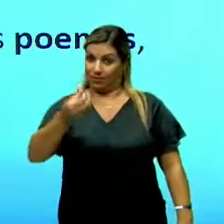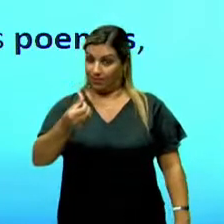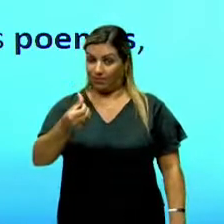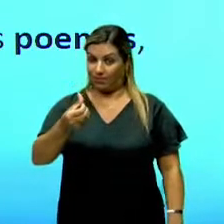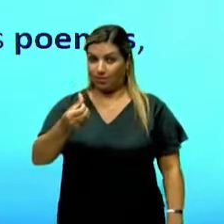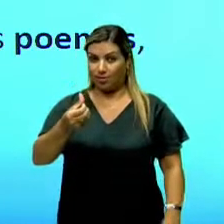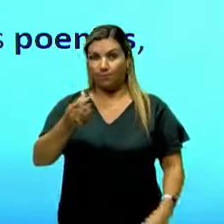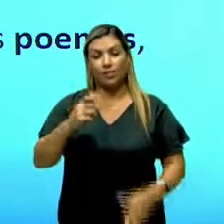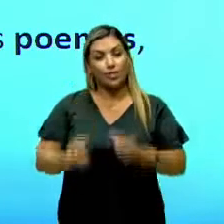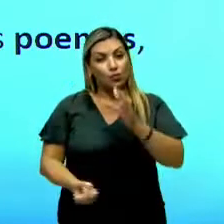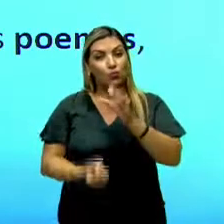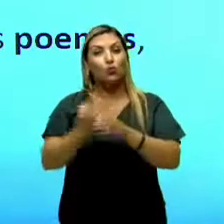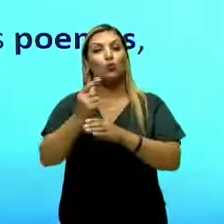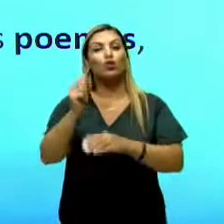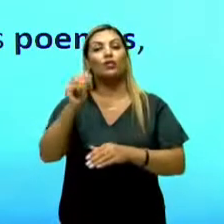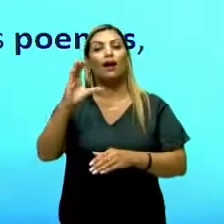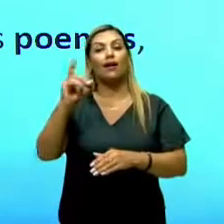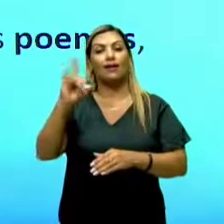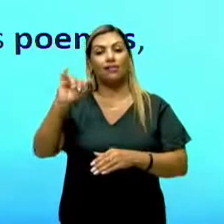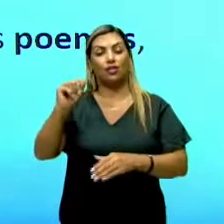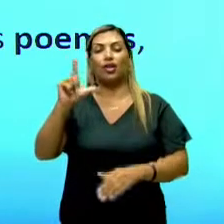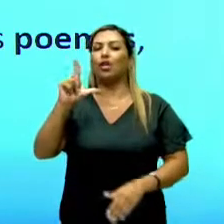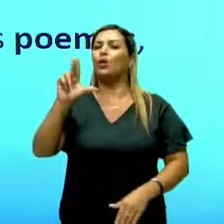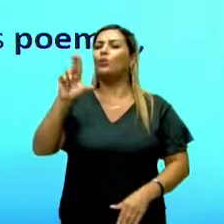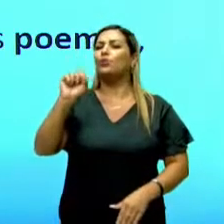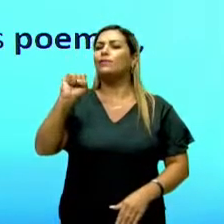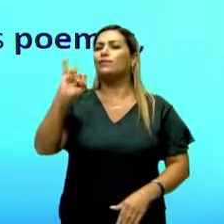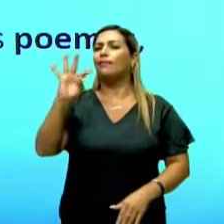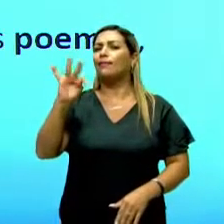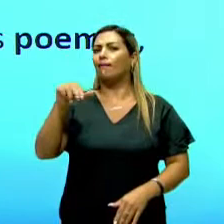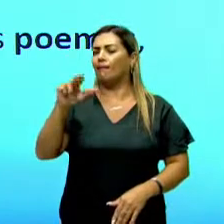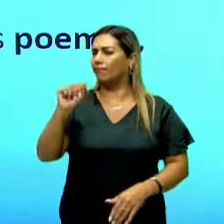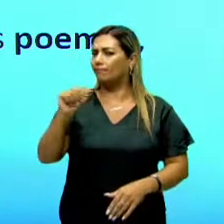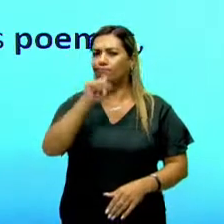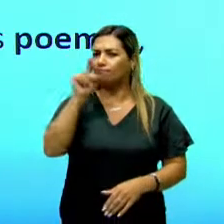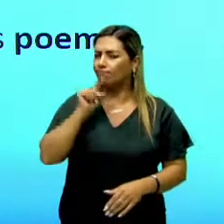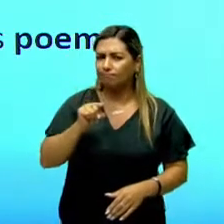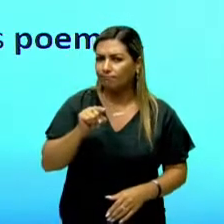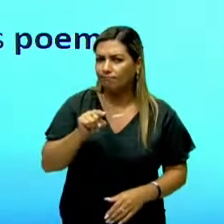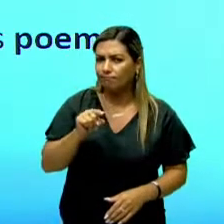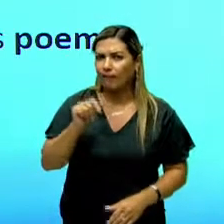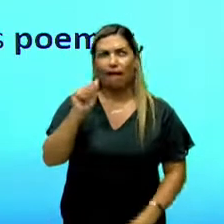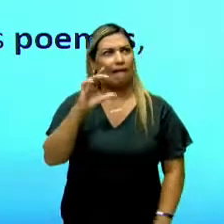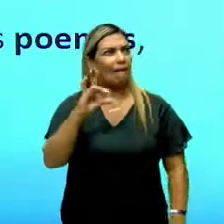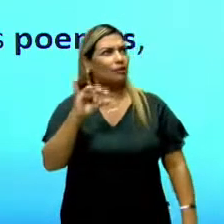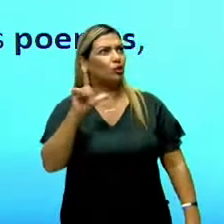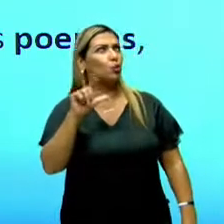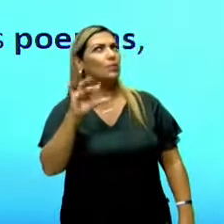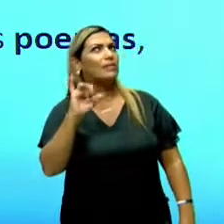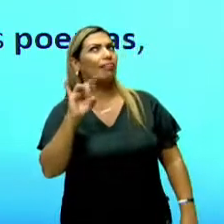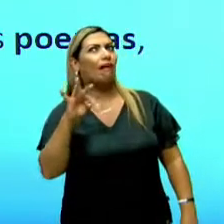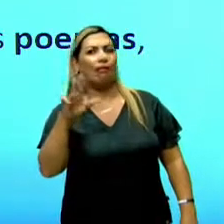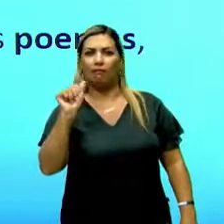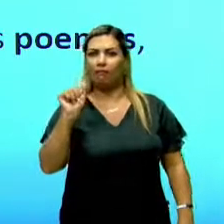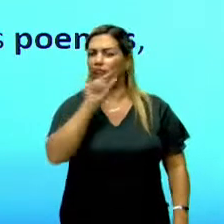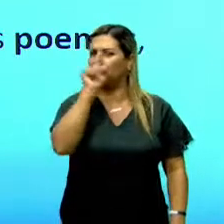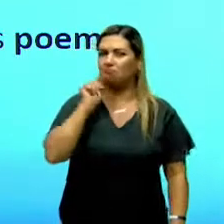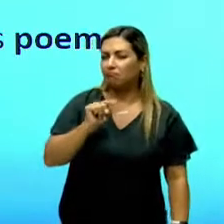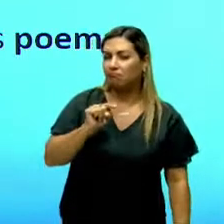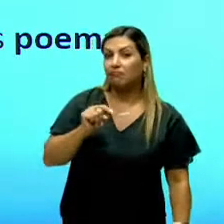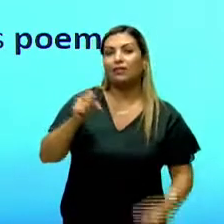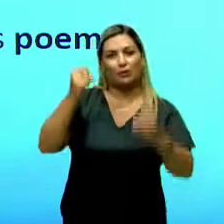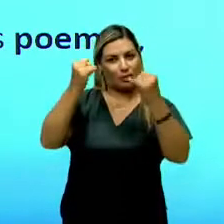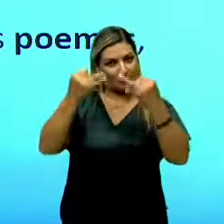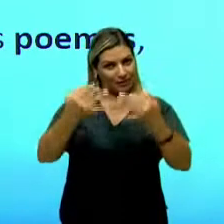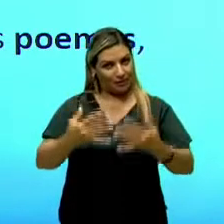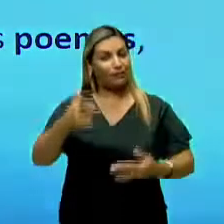com a fundação da Arcádia Lusitana. E aí você pode perguntar assim, o que é uma Arcádia Lusitana? E eu já te